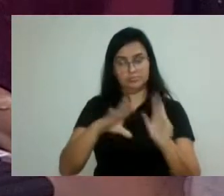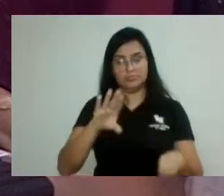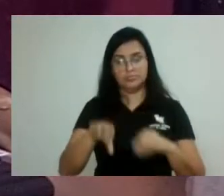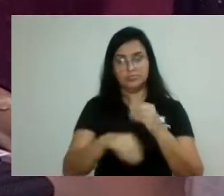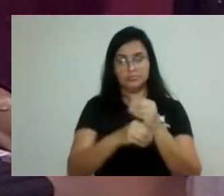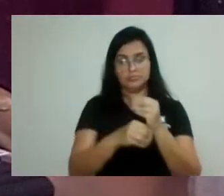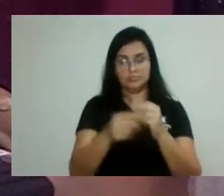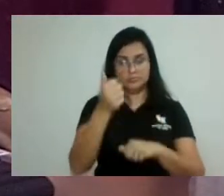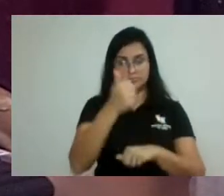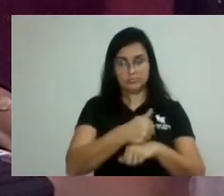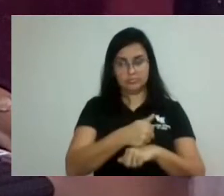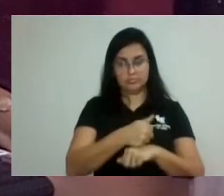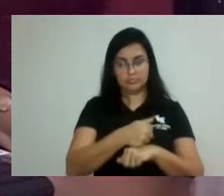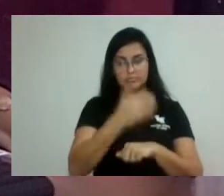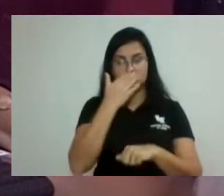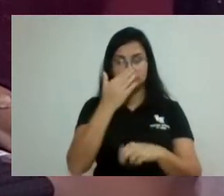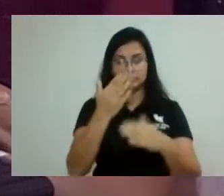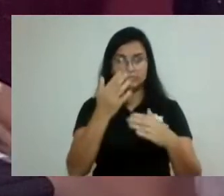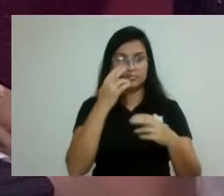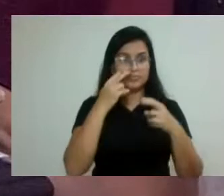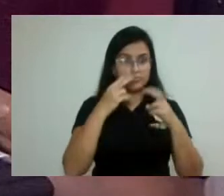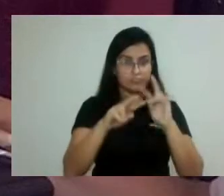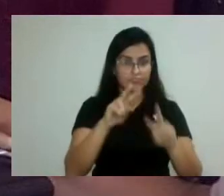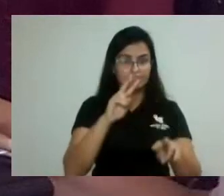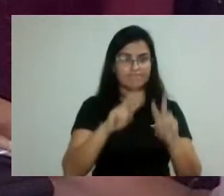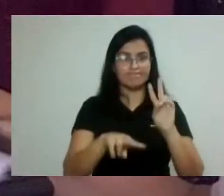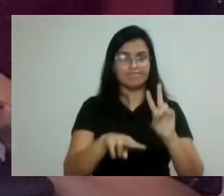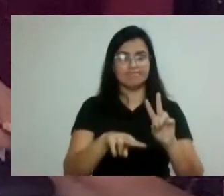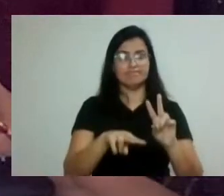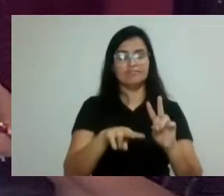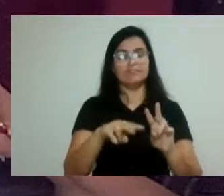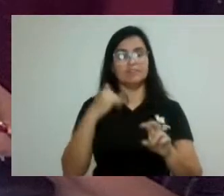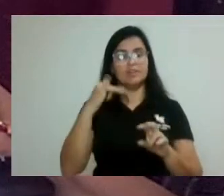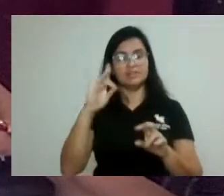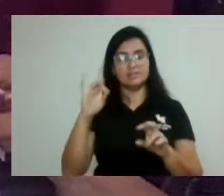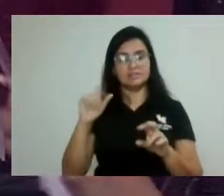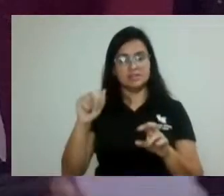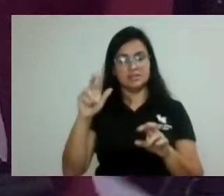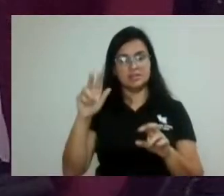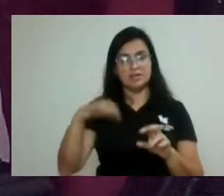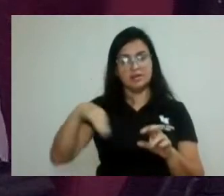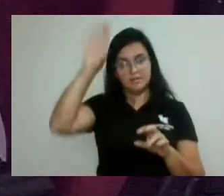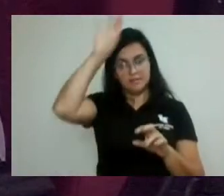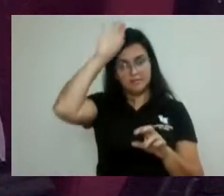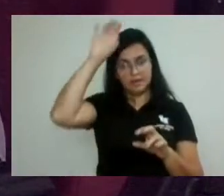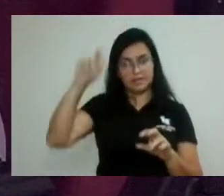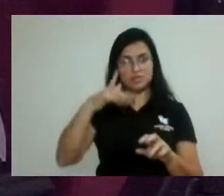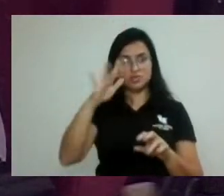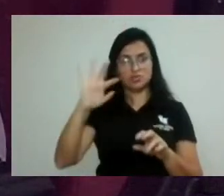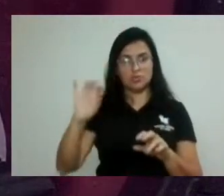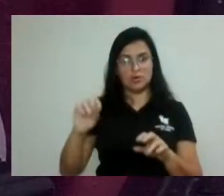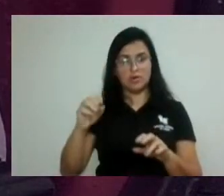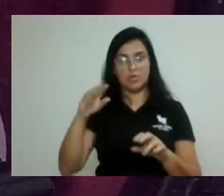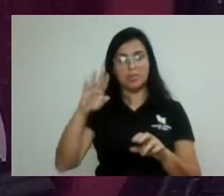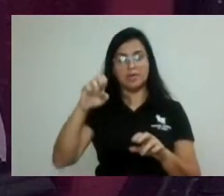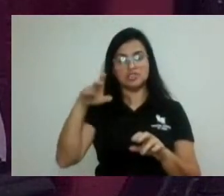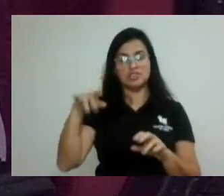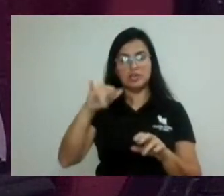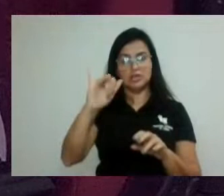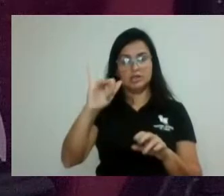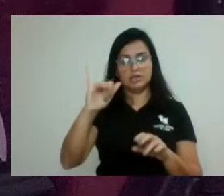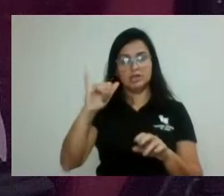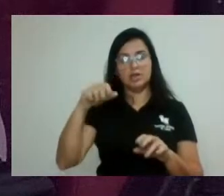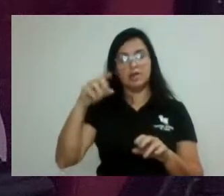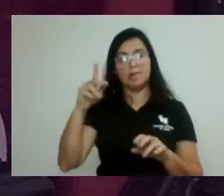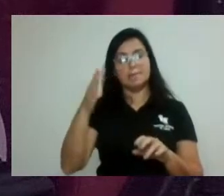vereadores Cid Oliveira, Wagner Oliveira, João Wagner, Bejane Júnior, Pardal, Laís Perruti, Zé Márcio, Thiago